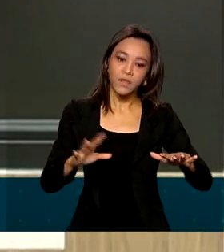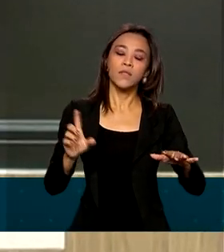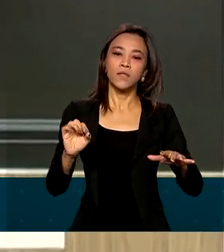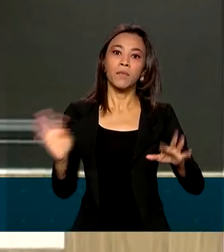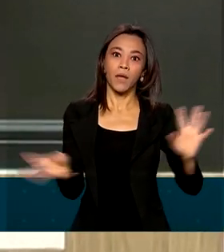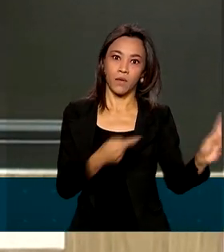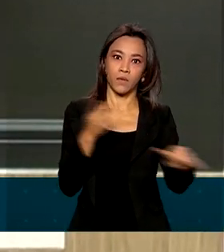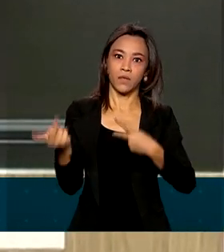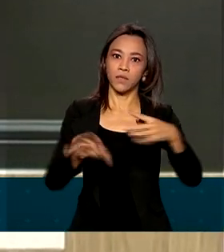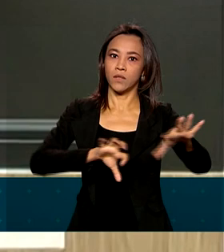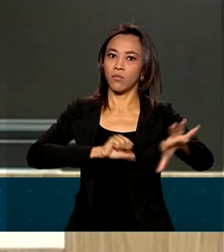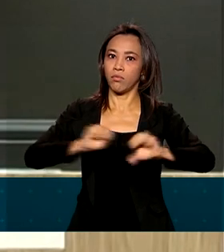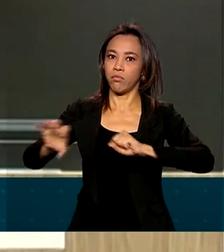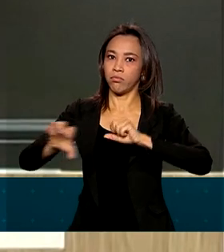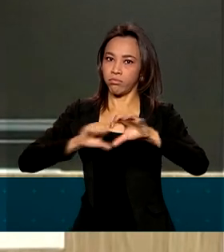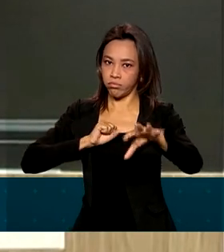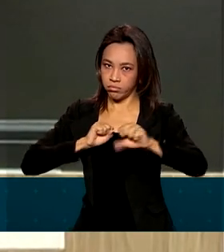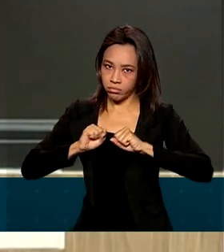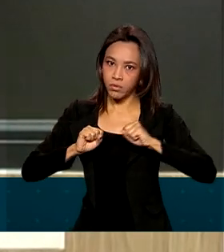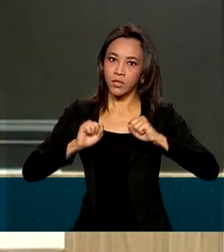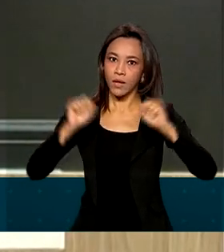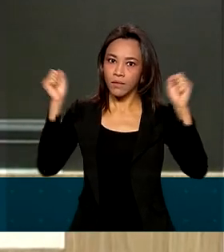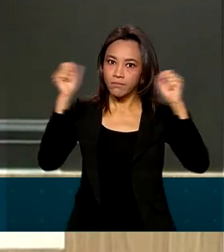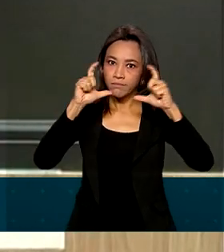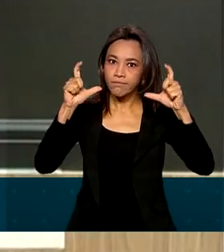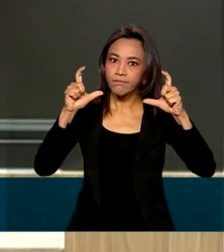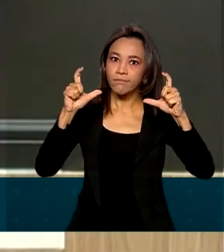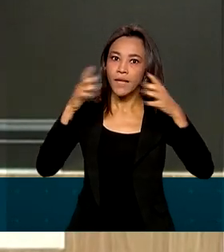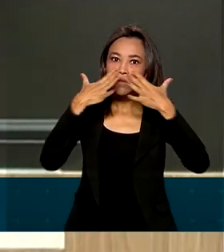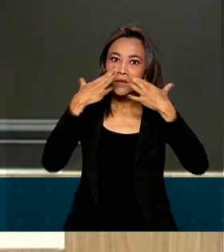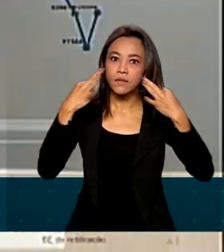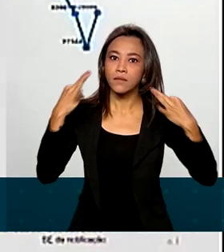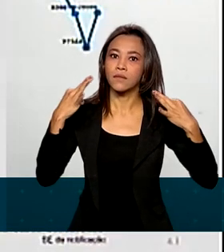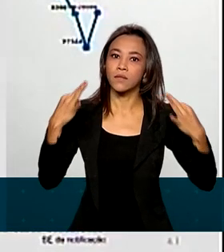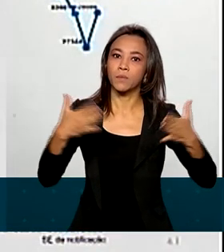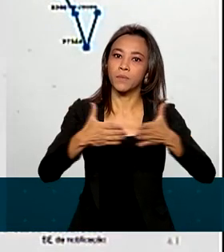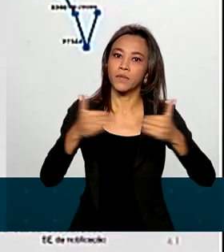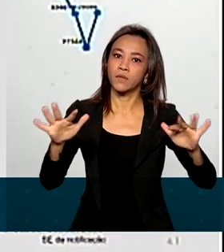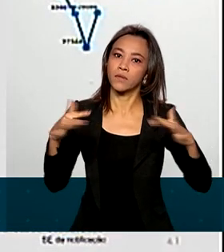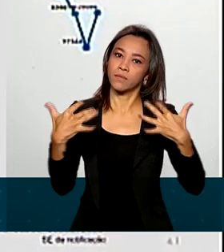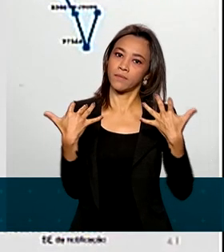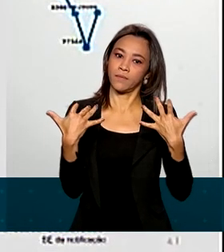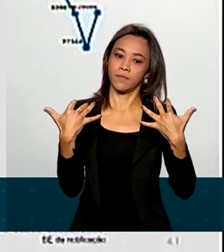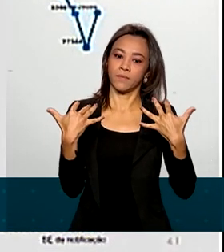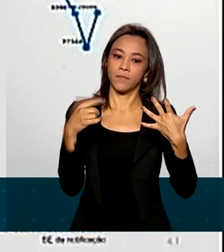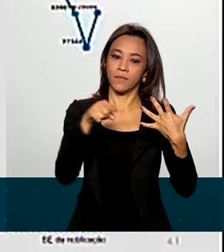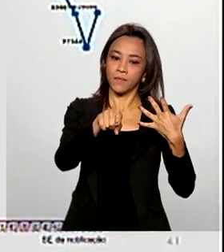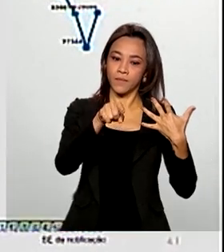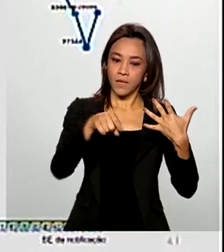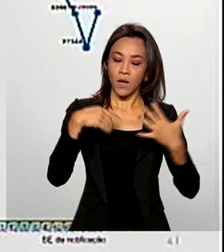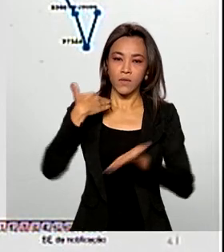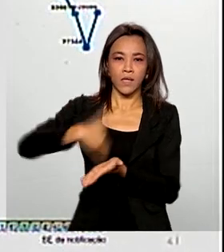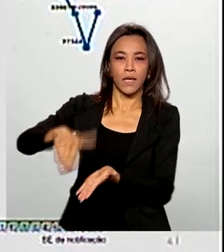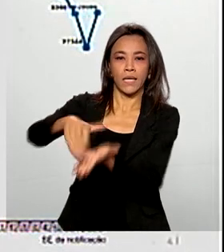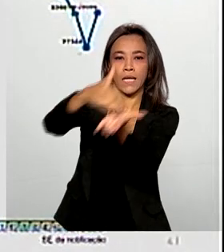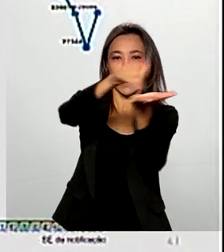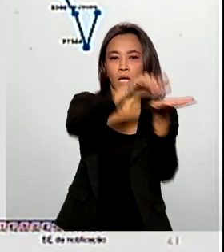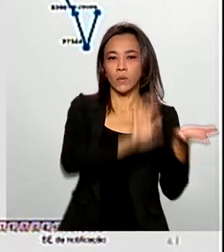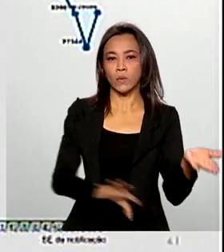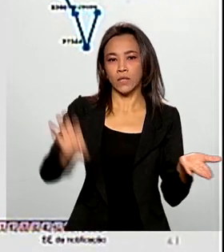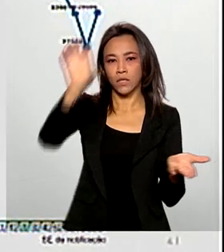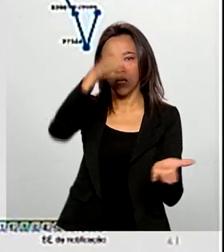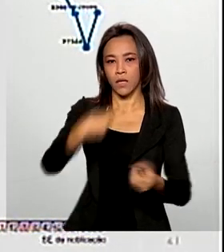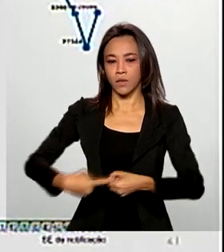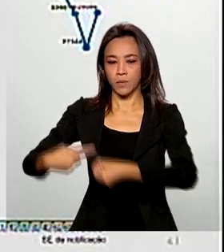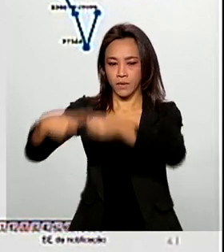casos. Por isso, eu queria chamar atenção para isso e pedir a todos os secretários municipais, secretários estaduais,